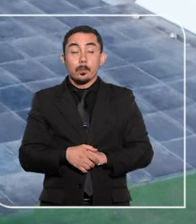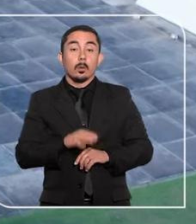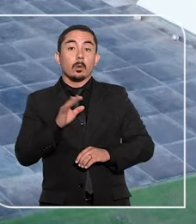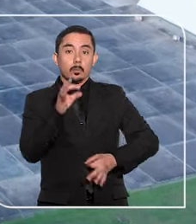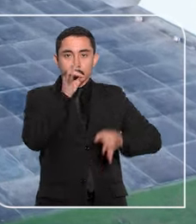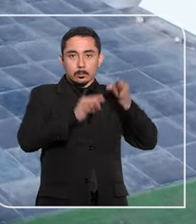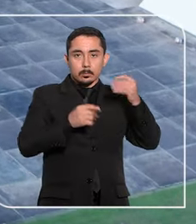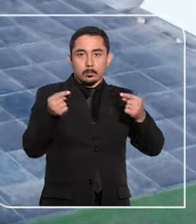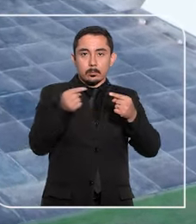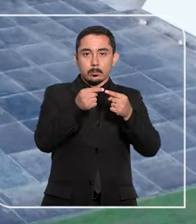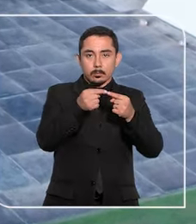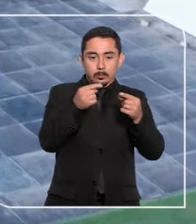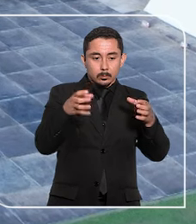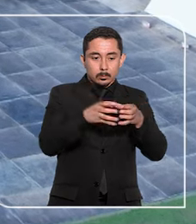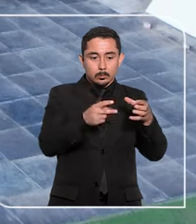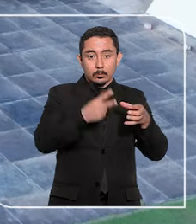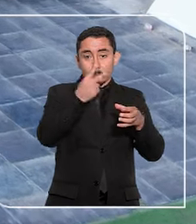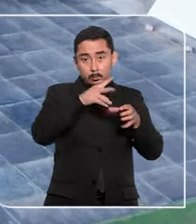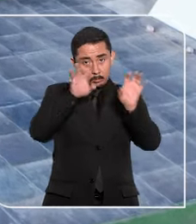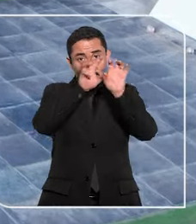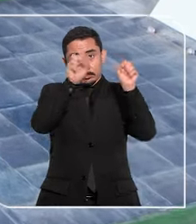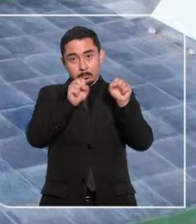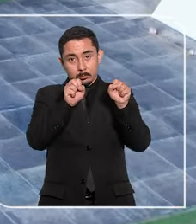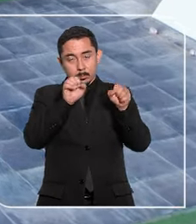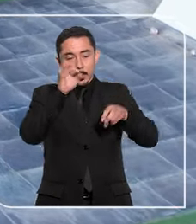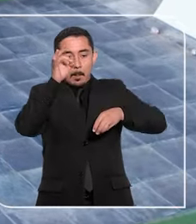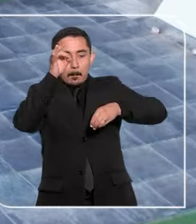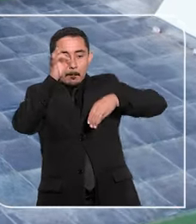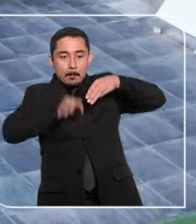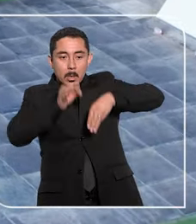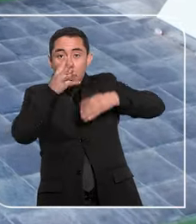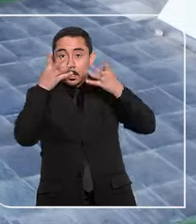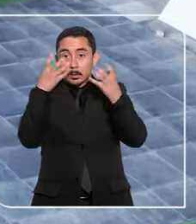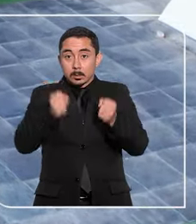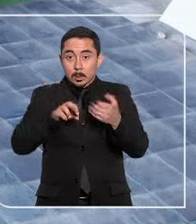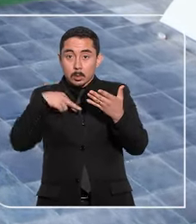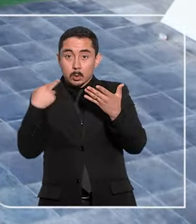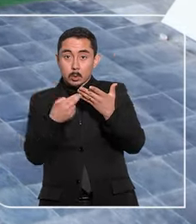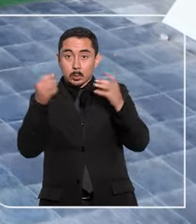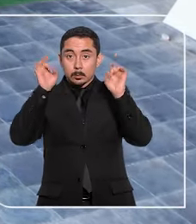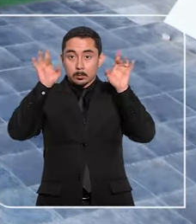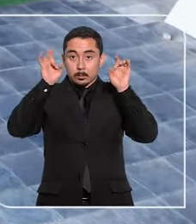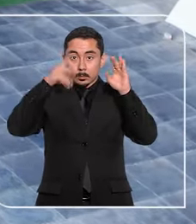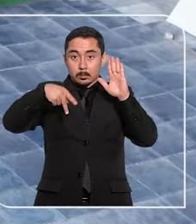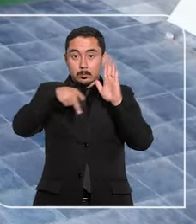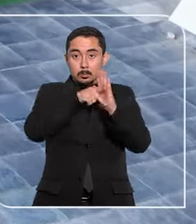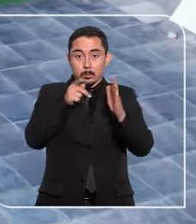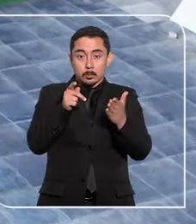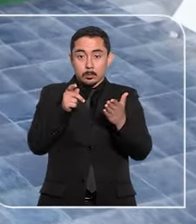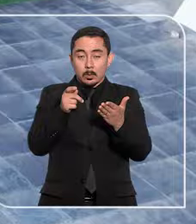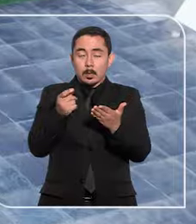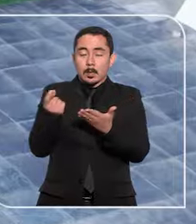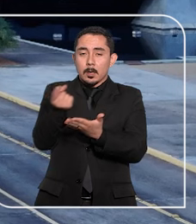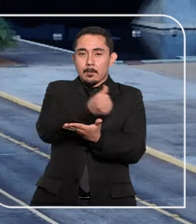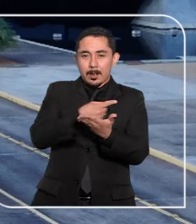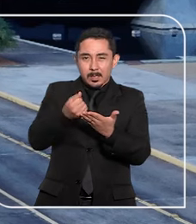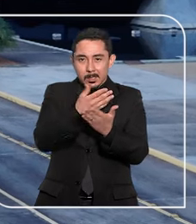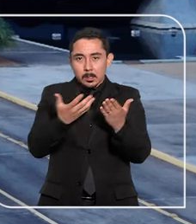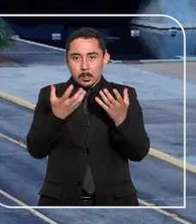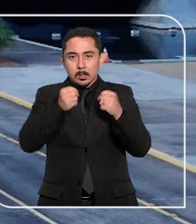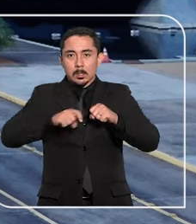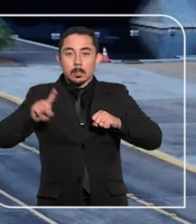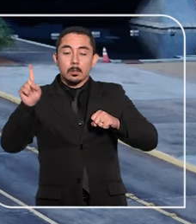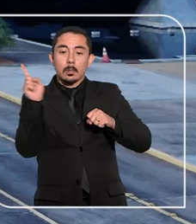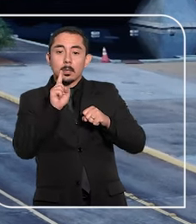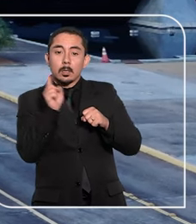O julgamento foi da segunda turma do Tribunal. Os ministros deram provimento ao Recurso Especial da Fazenda Nacional e